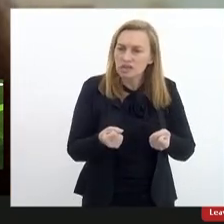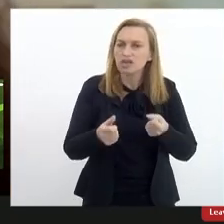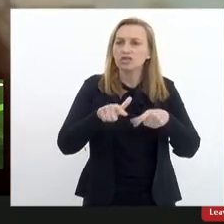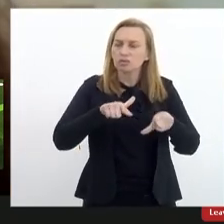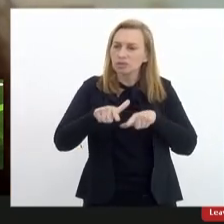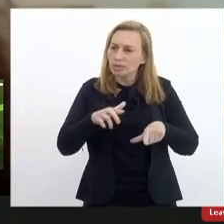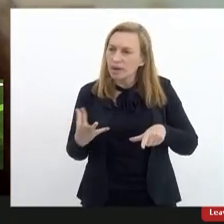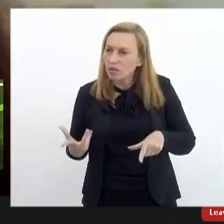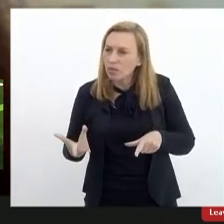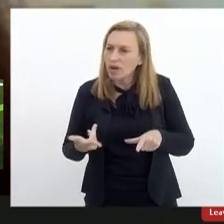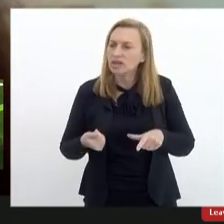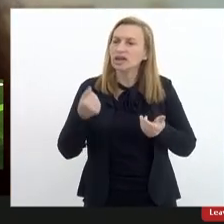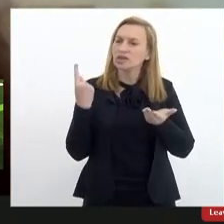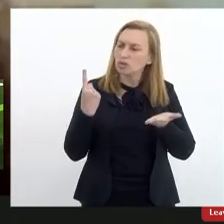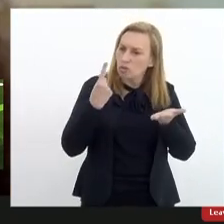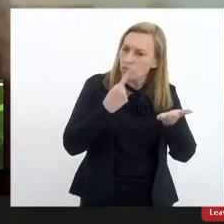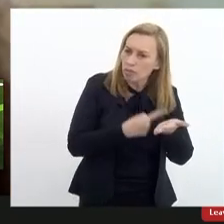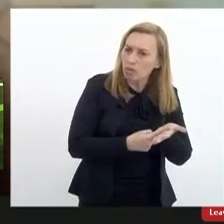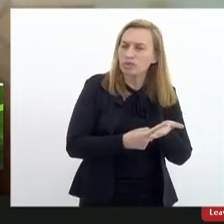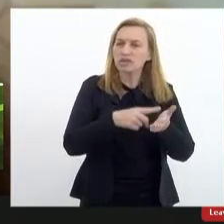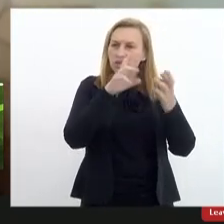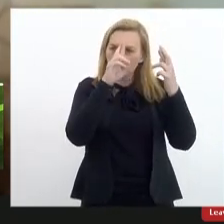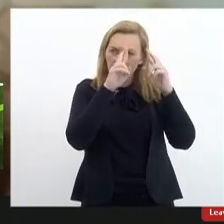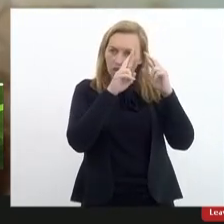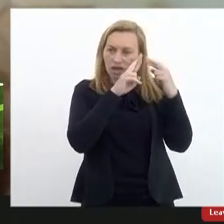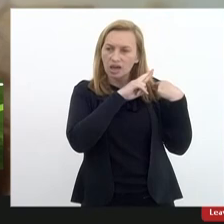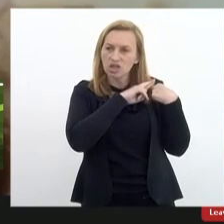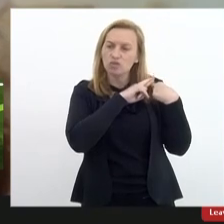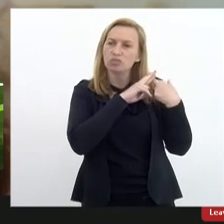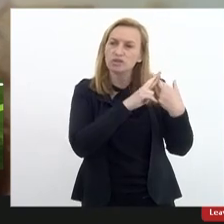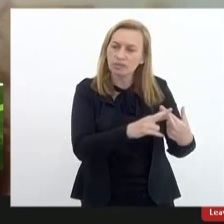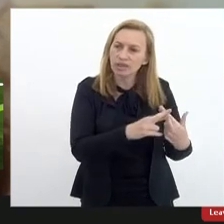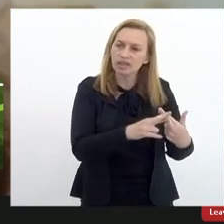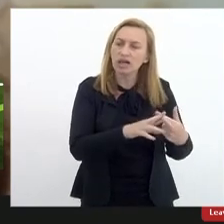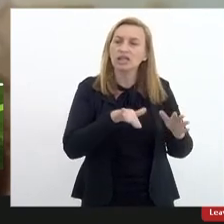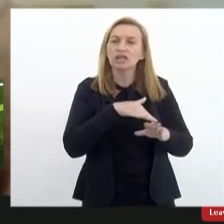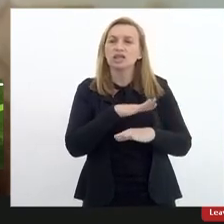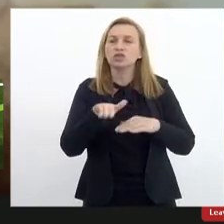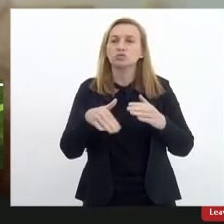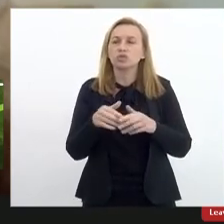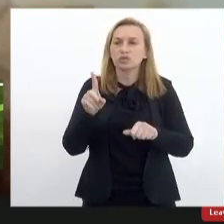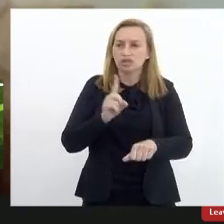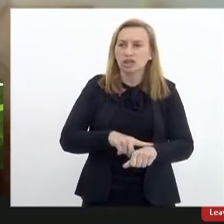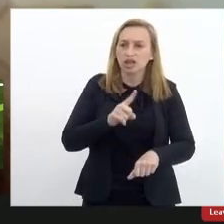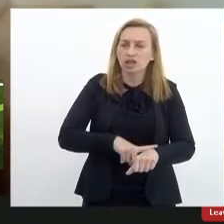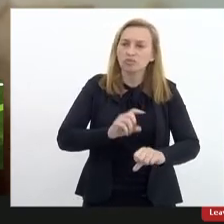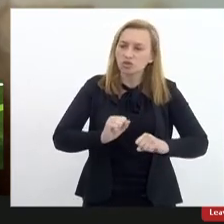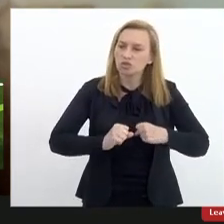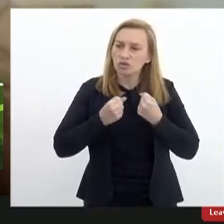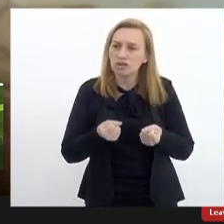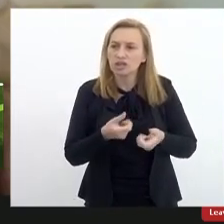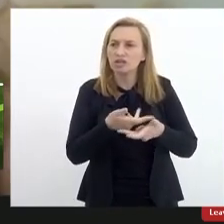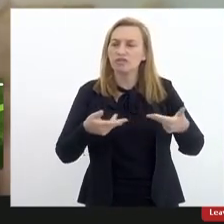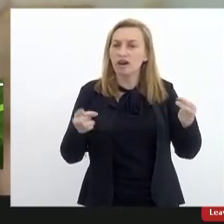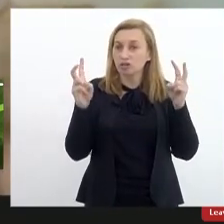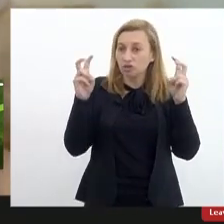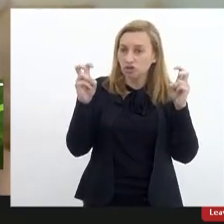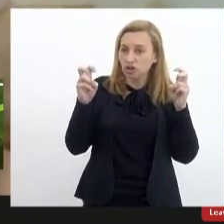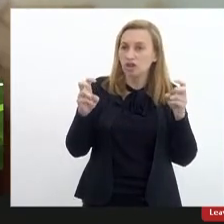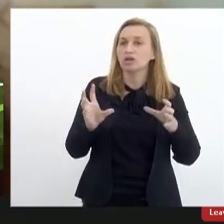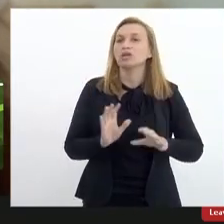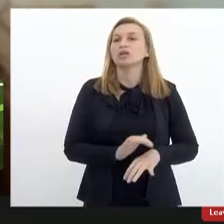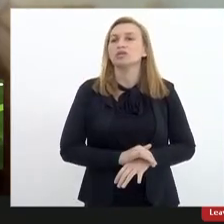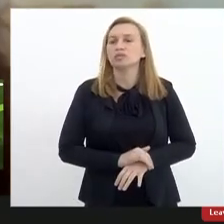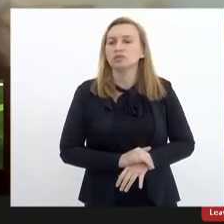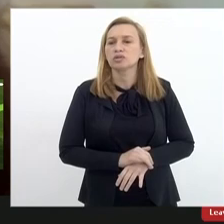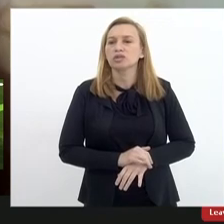com o compromisso e responsabilidade e nesse tempo todo nós temos nos debruçado em vários temas porque temos as câmaras